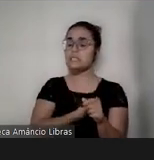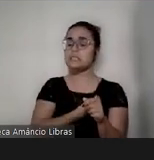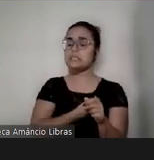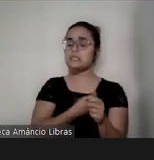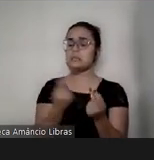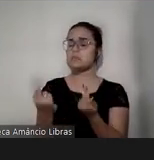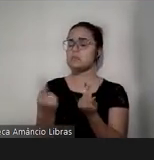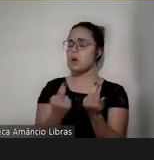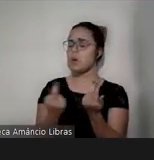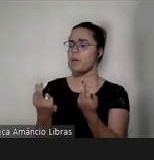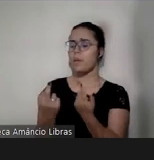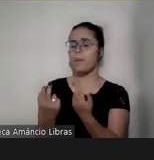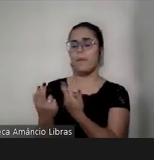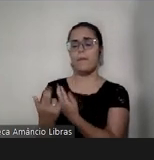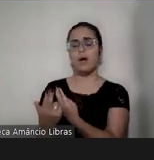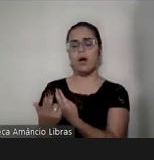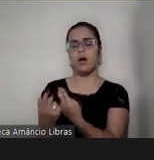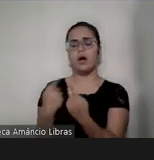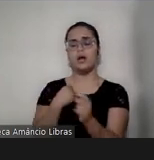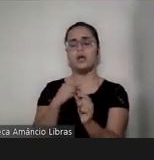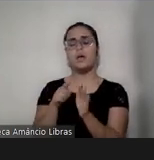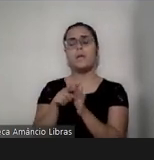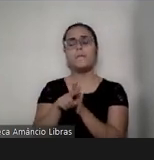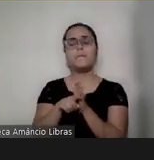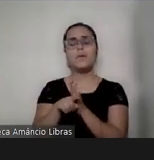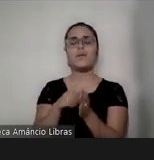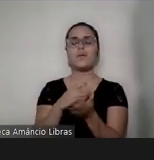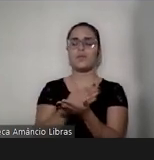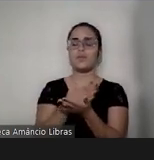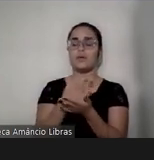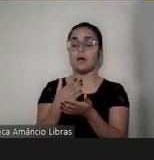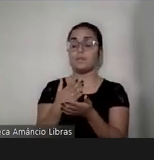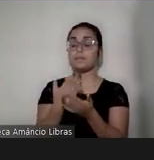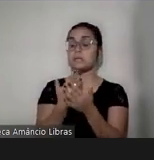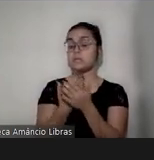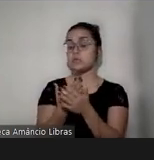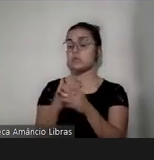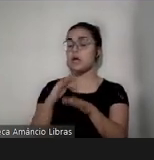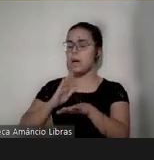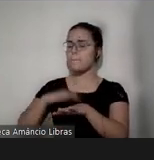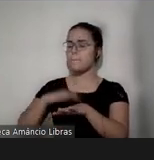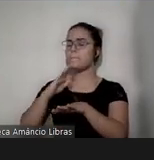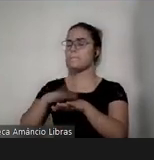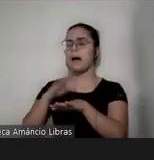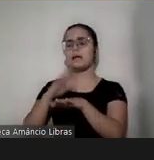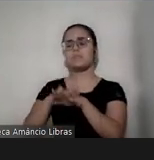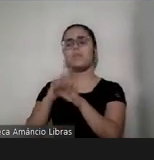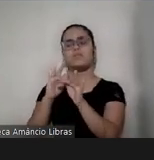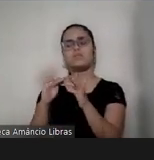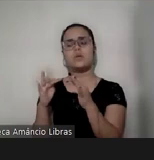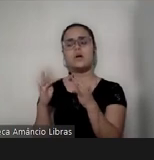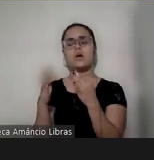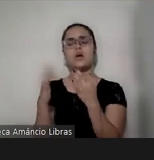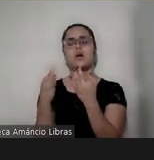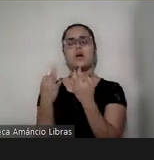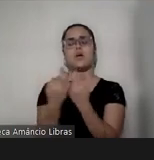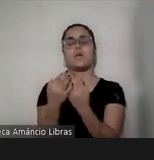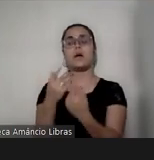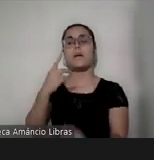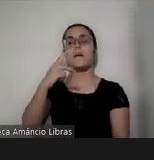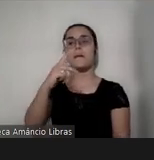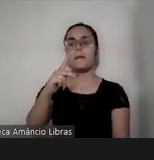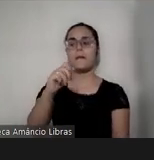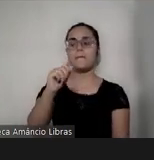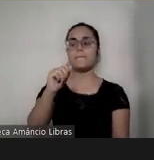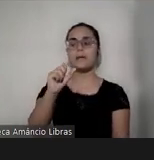comecei a buscar, né? A estudar um pouco sobre parentalidade, que palavra era essa que vinha,